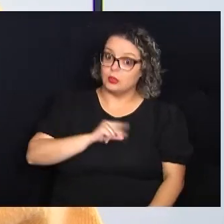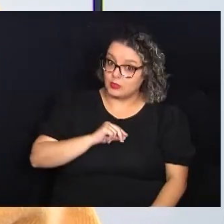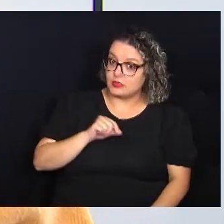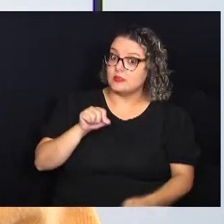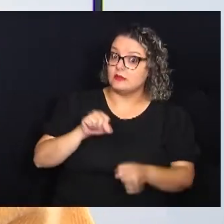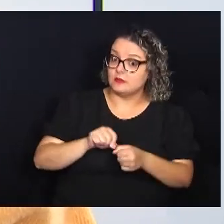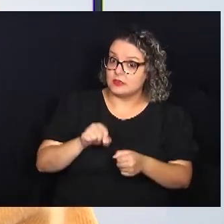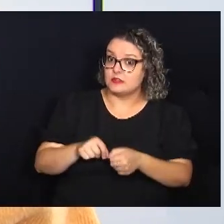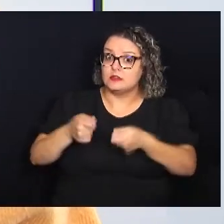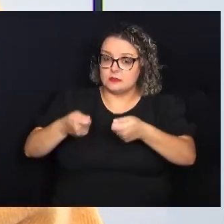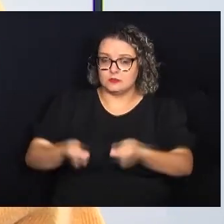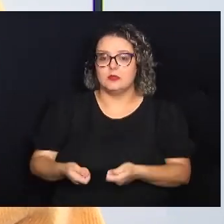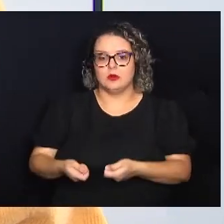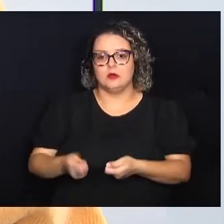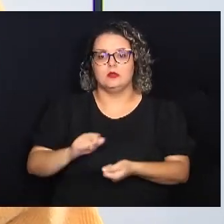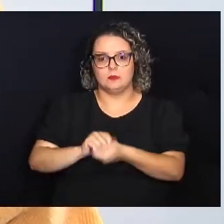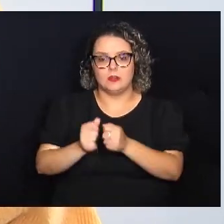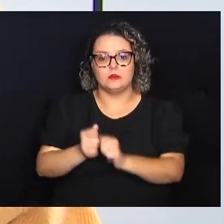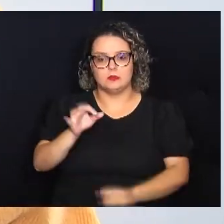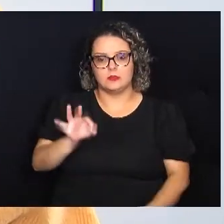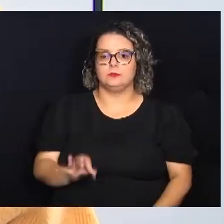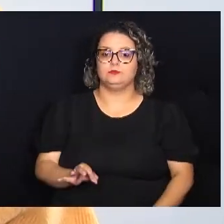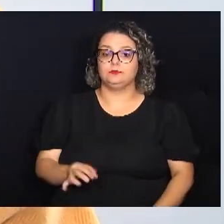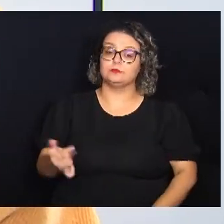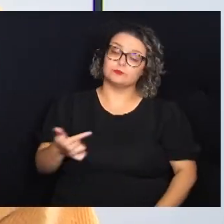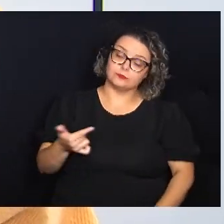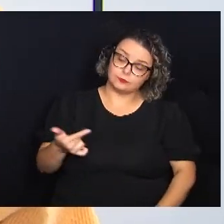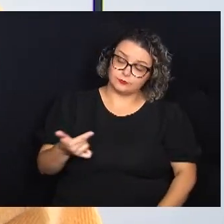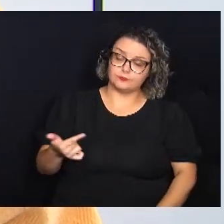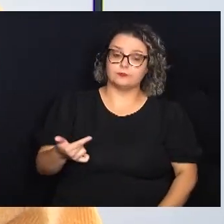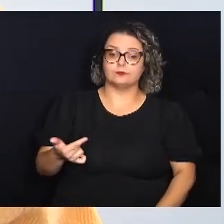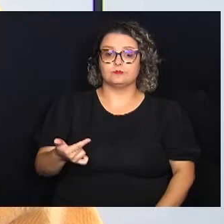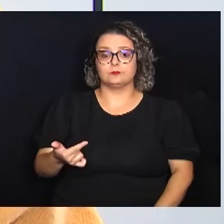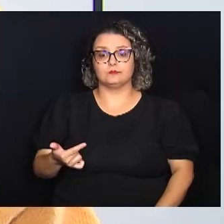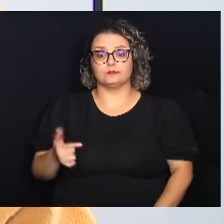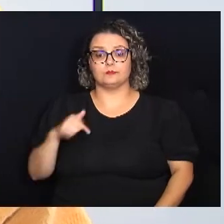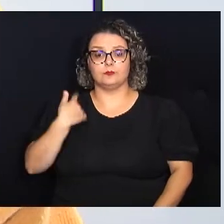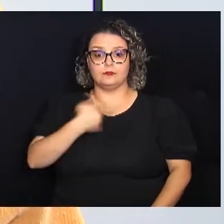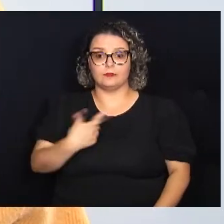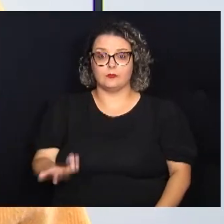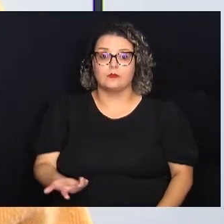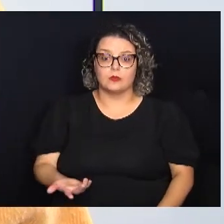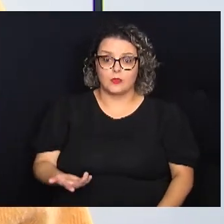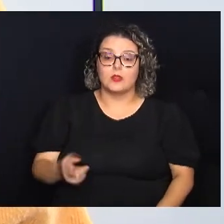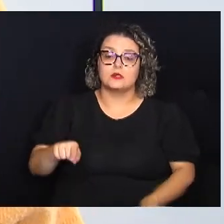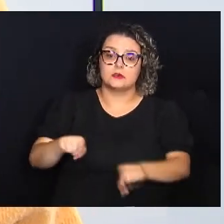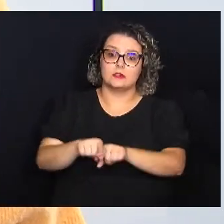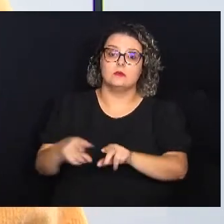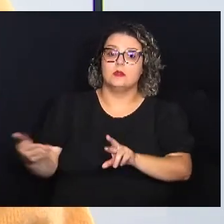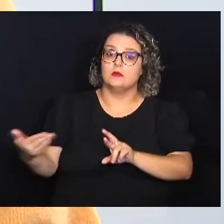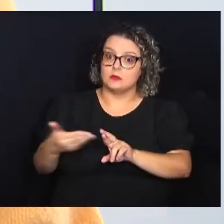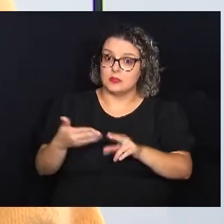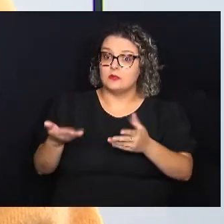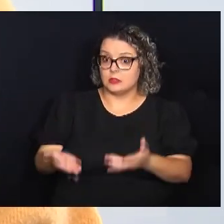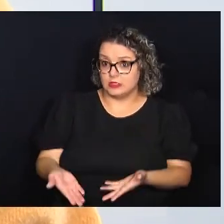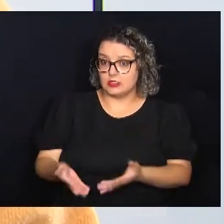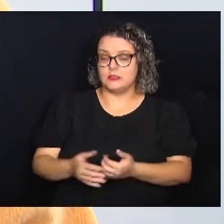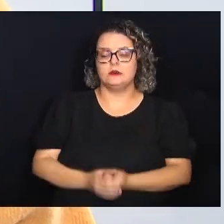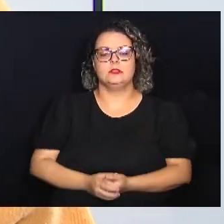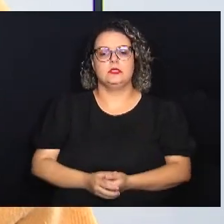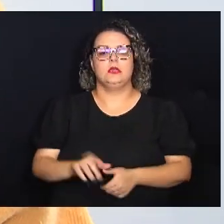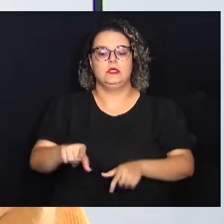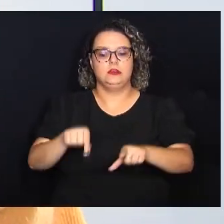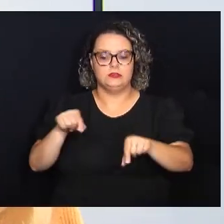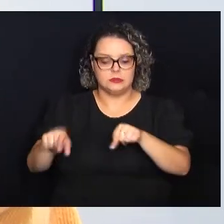que, nossa, fizemos um dever de uma forma muito adequada. E segundo que a gente acaba se tornando uma referência a partir disso,